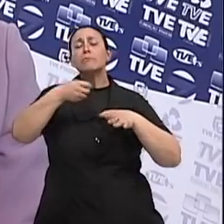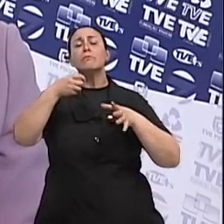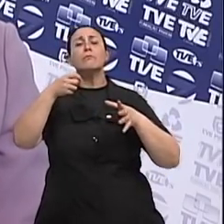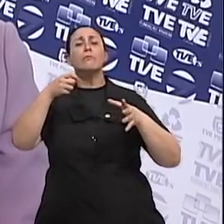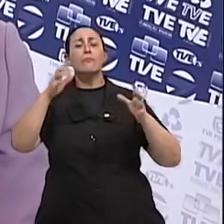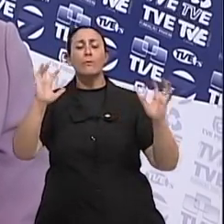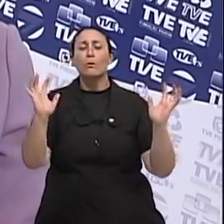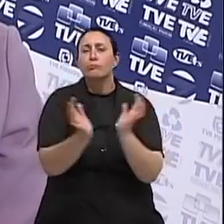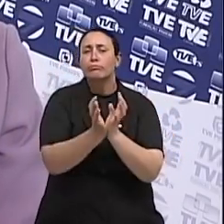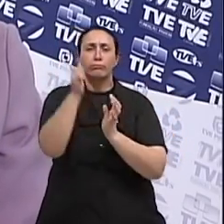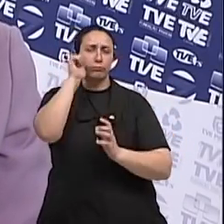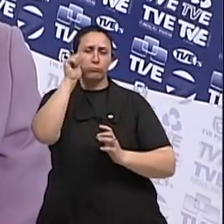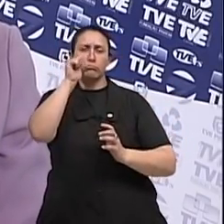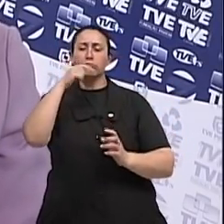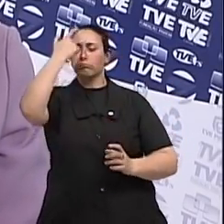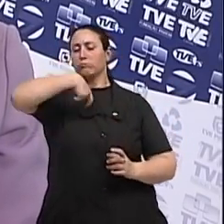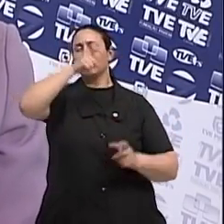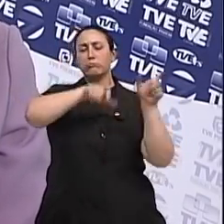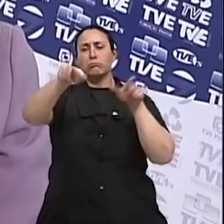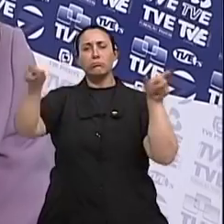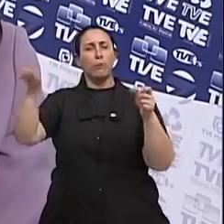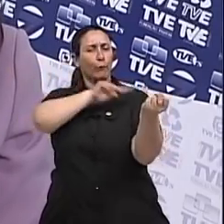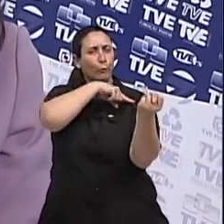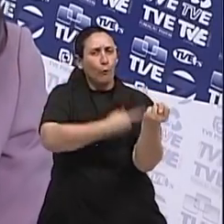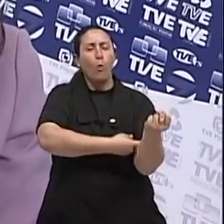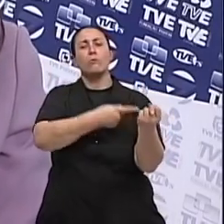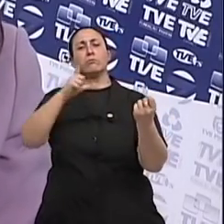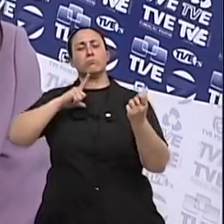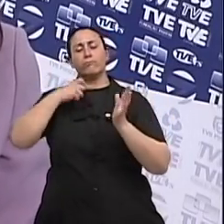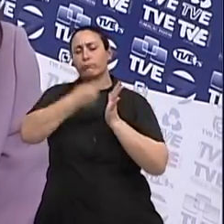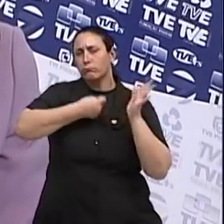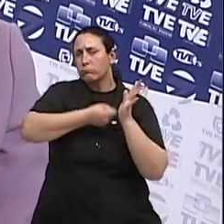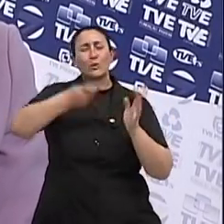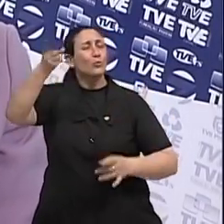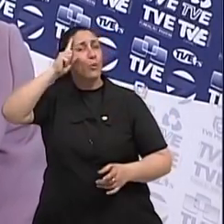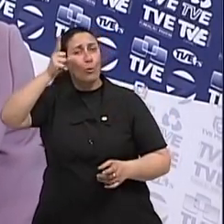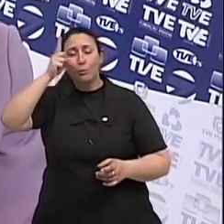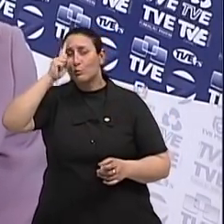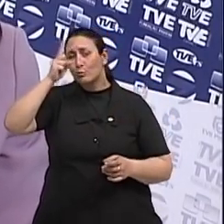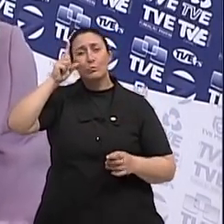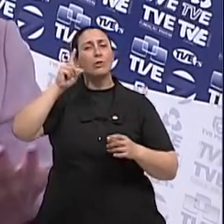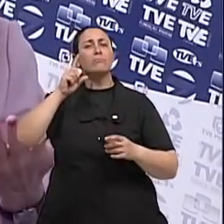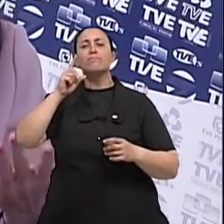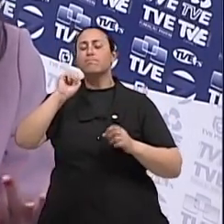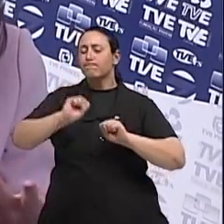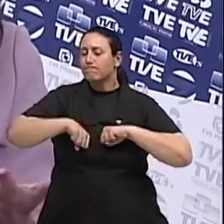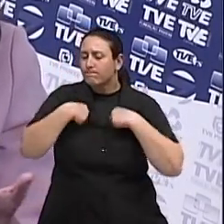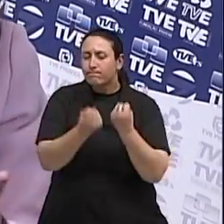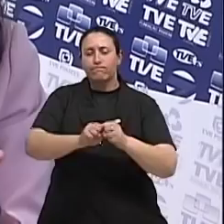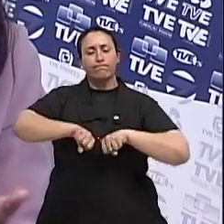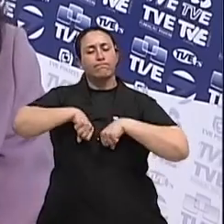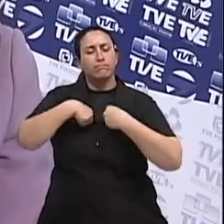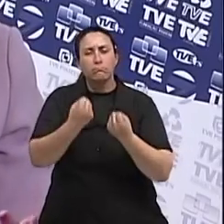das batalhadoras, porque essas mulheres, como a Malu, elas batalham todo o dia pelo seu